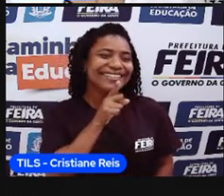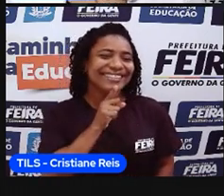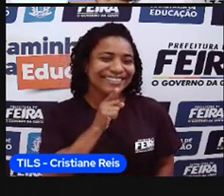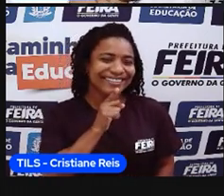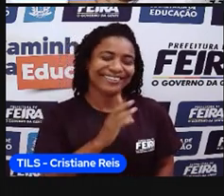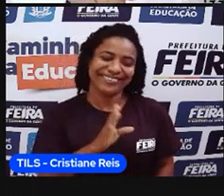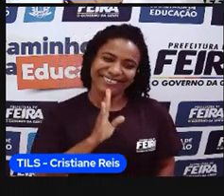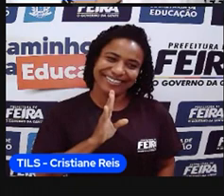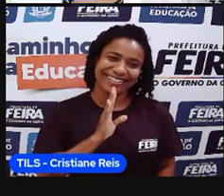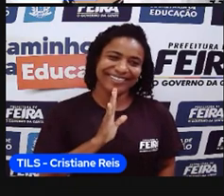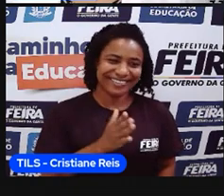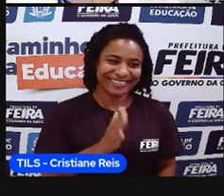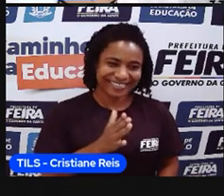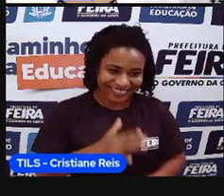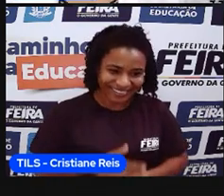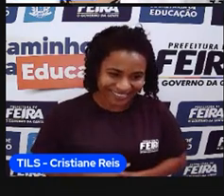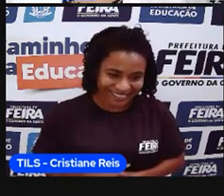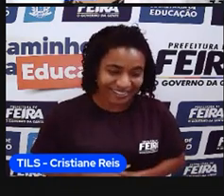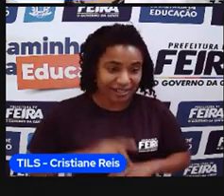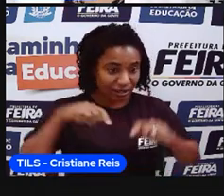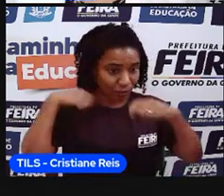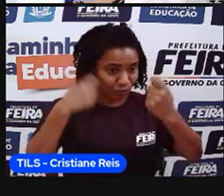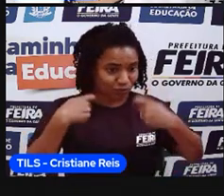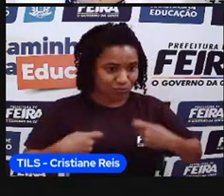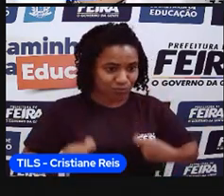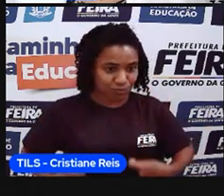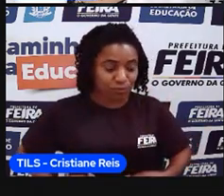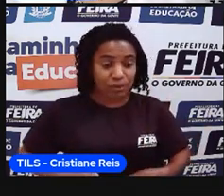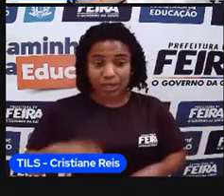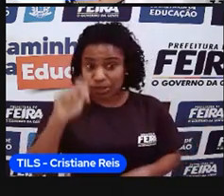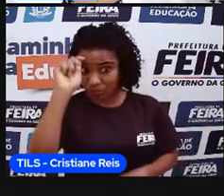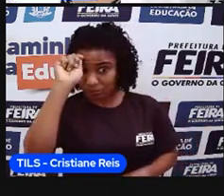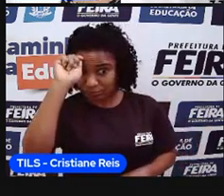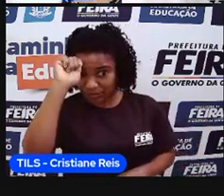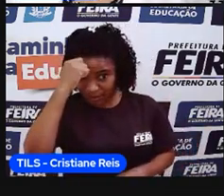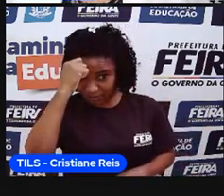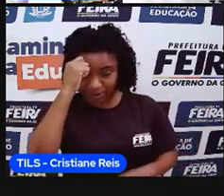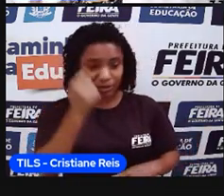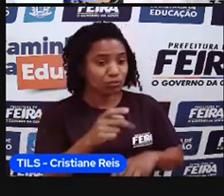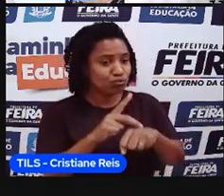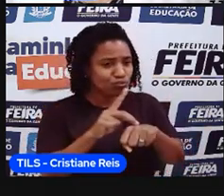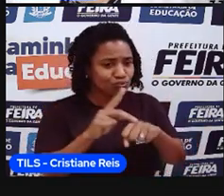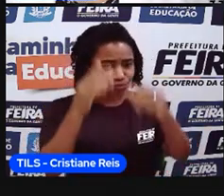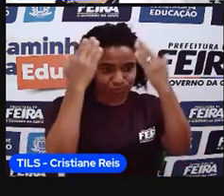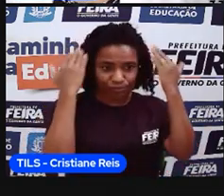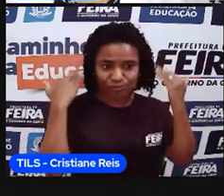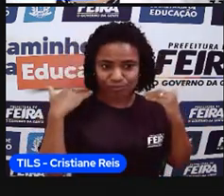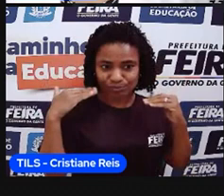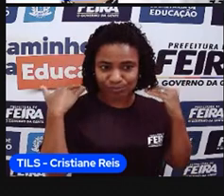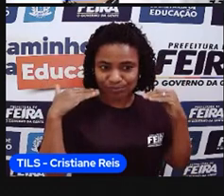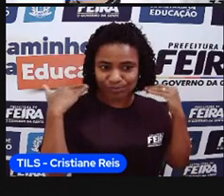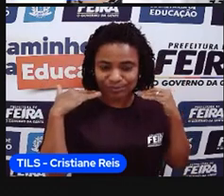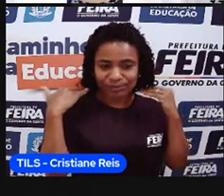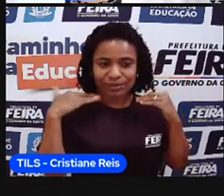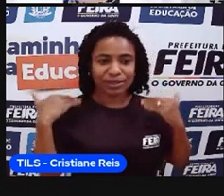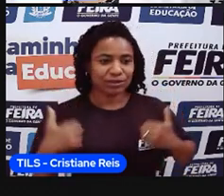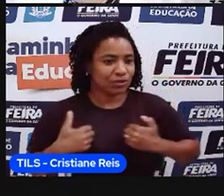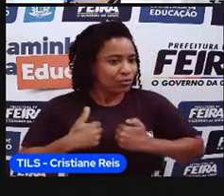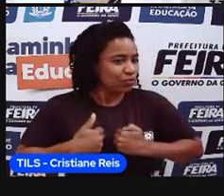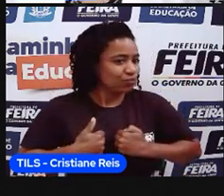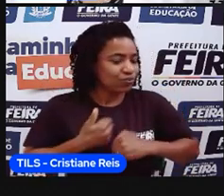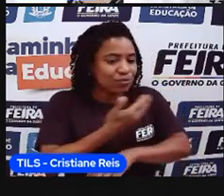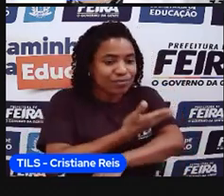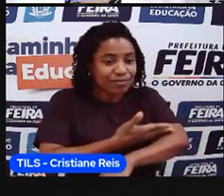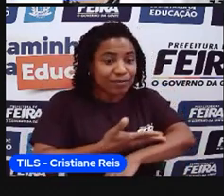minha autodescrição, eu sou negra, tenho os cabelos negros na altura do ombro, estou trajando um jaleco branco com uma